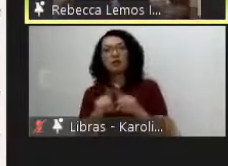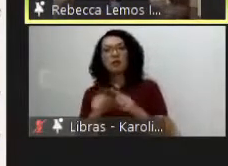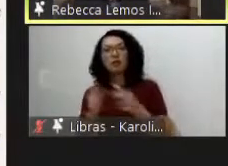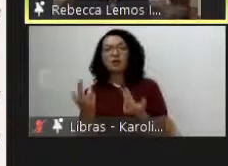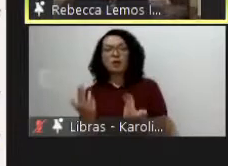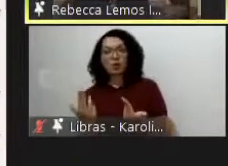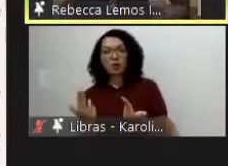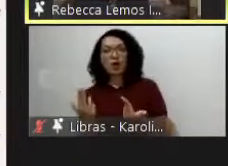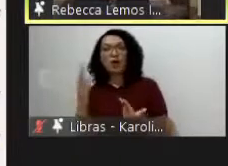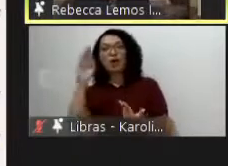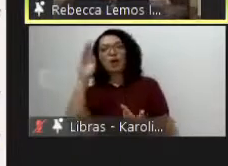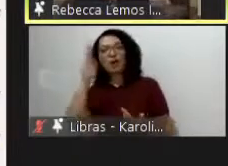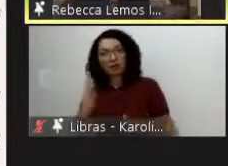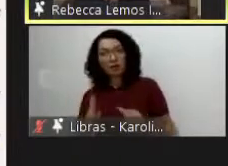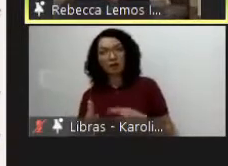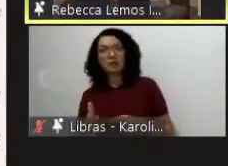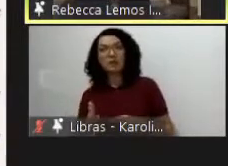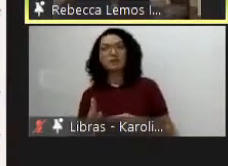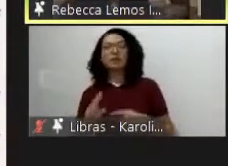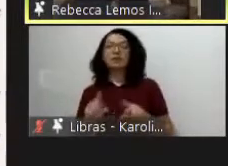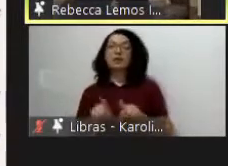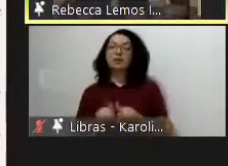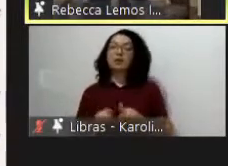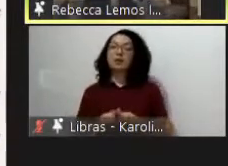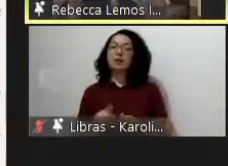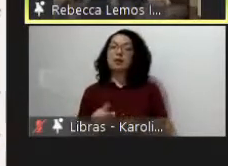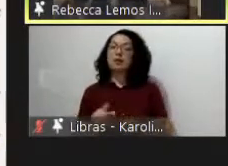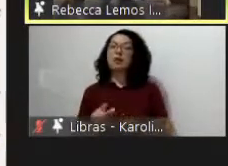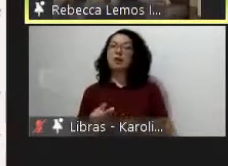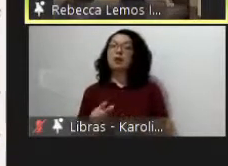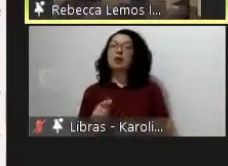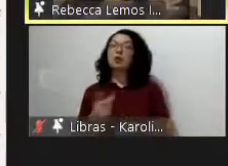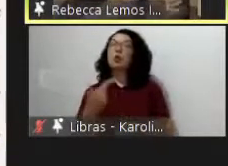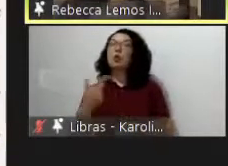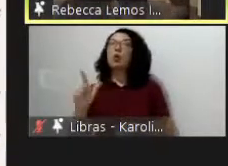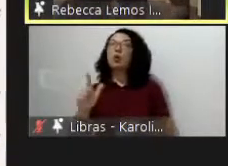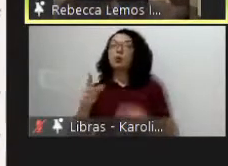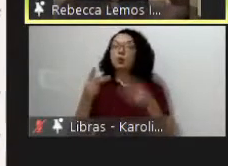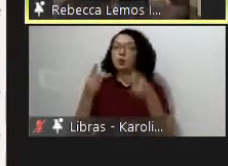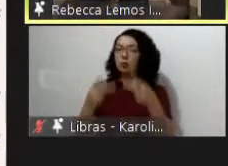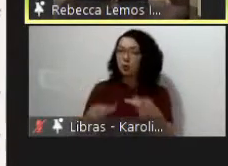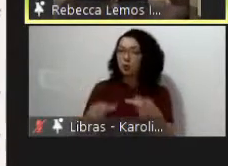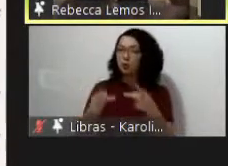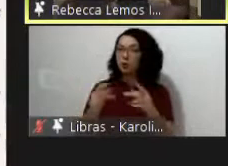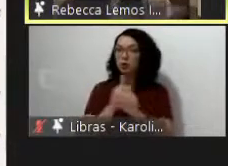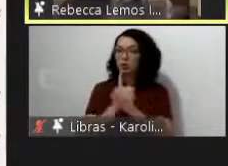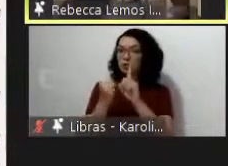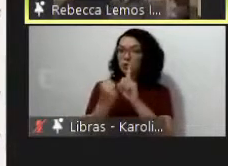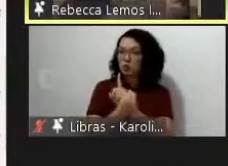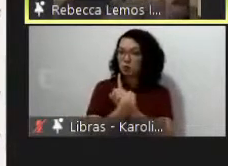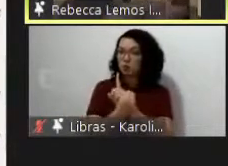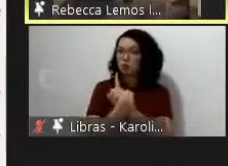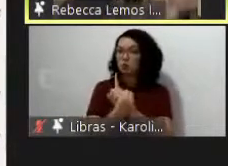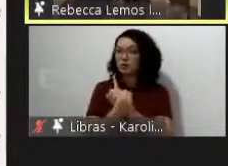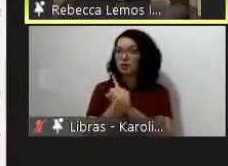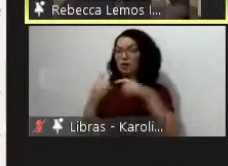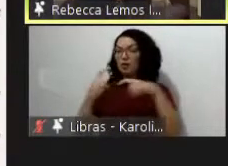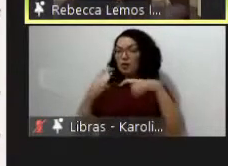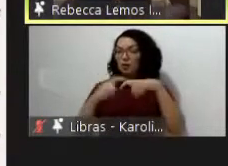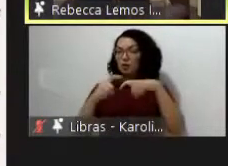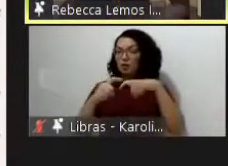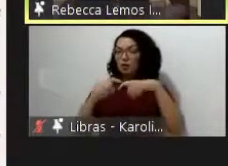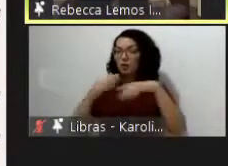Unidos que eu conheço bem ou seja são coisas que foram implementadas na América Latina e que eles estão